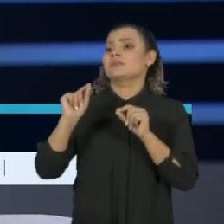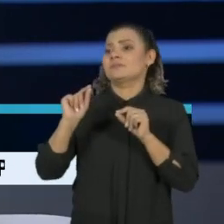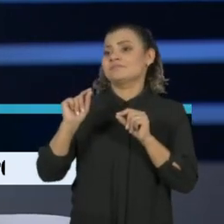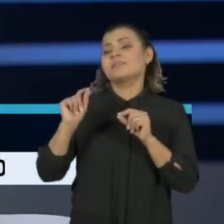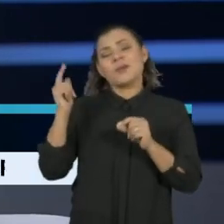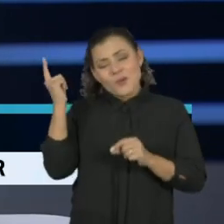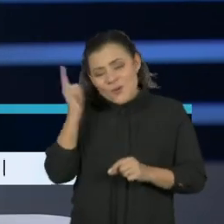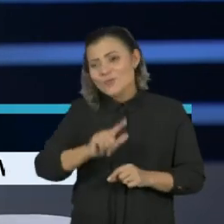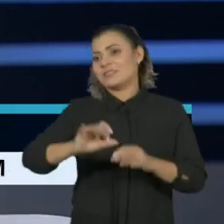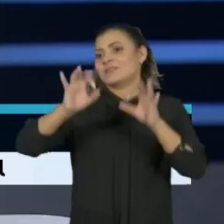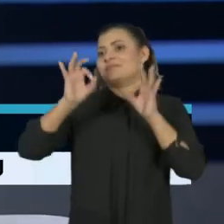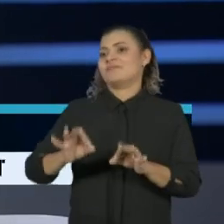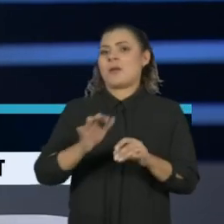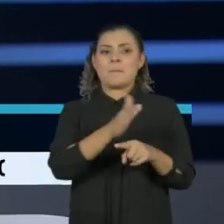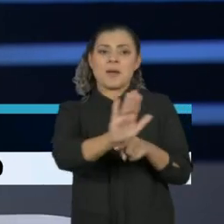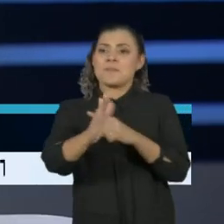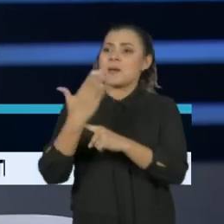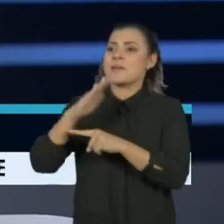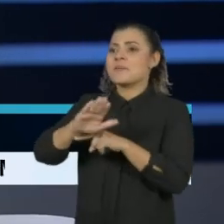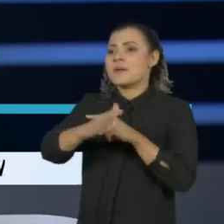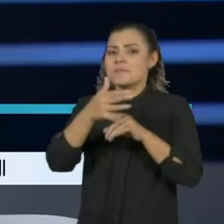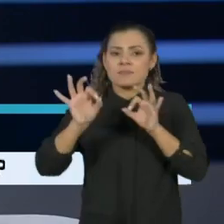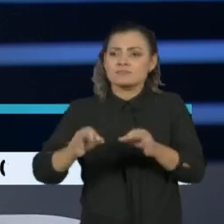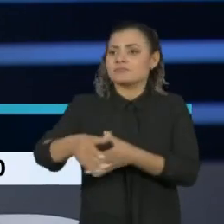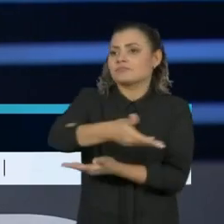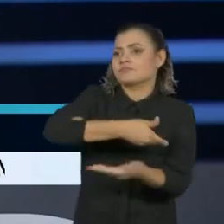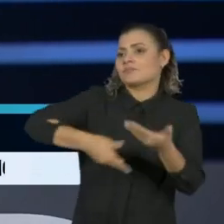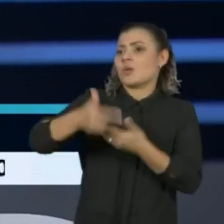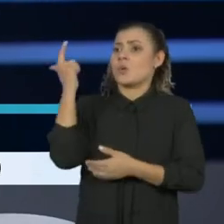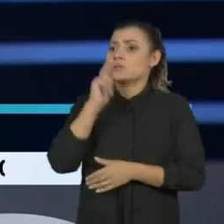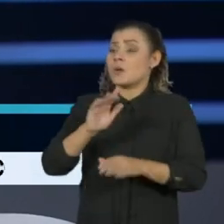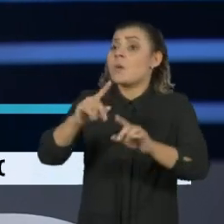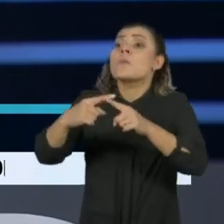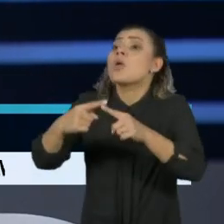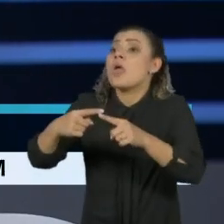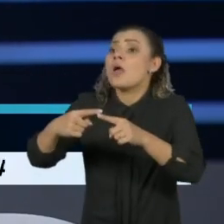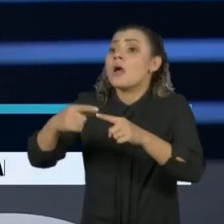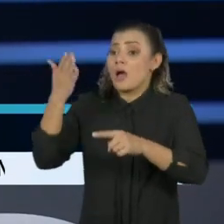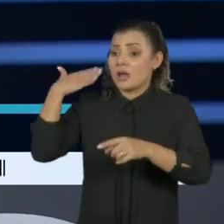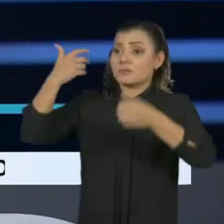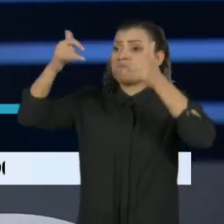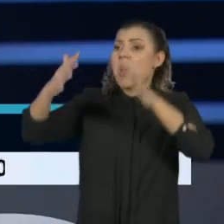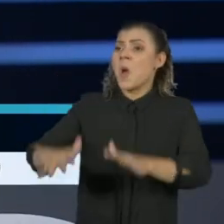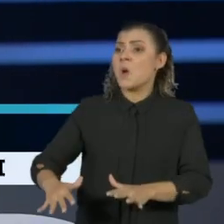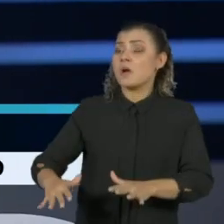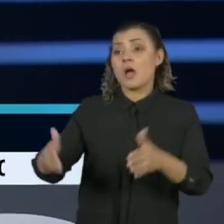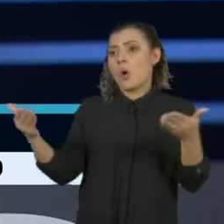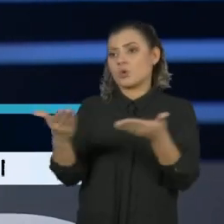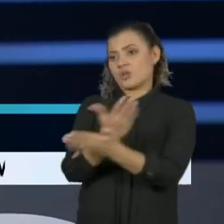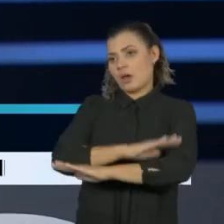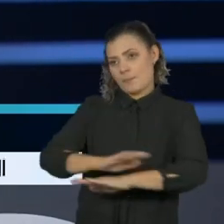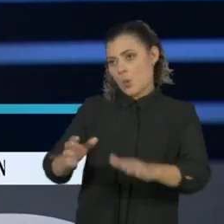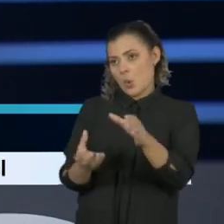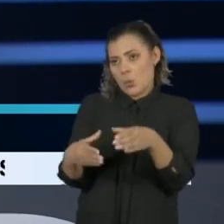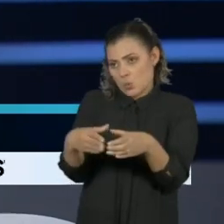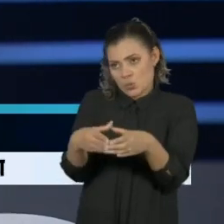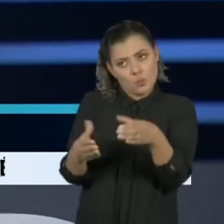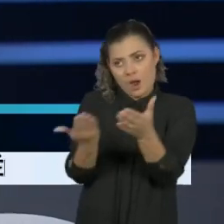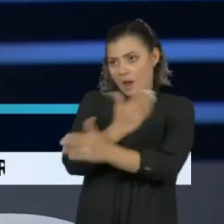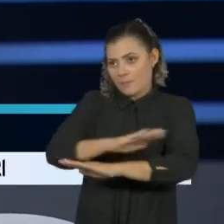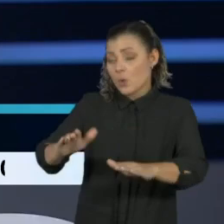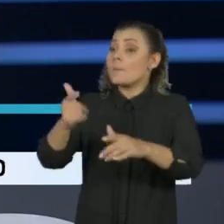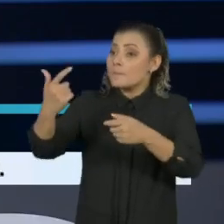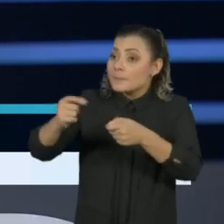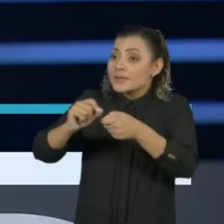ordem internacional. Essa ordem internacional foi destruída. Hoje, ela não existe mais. É preciso